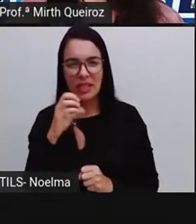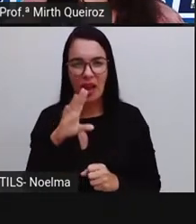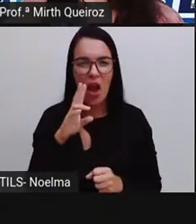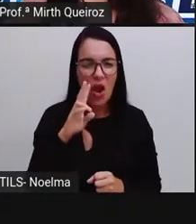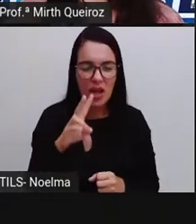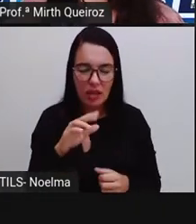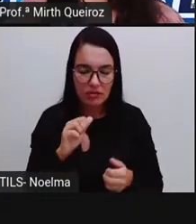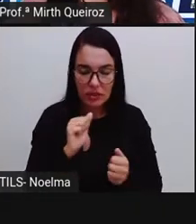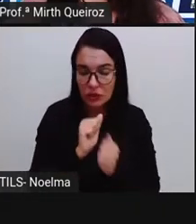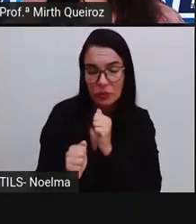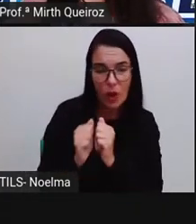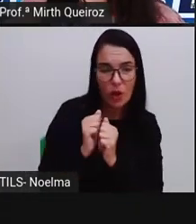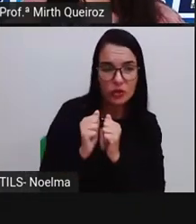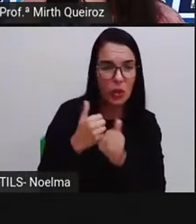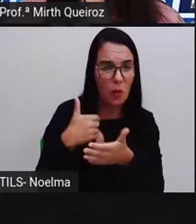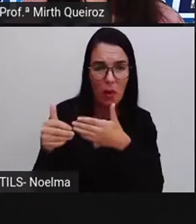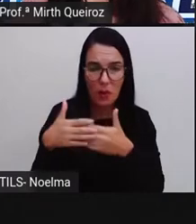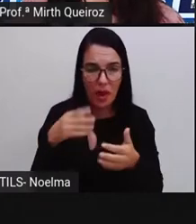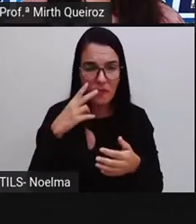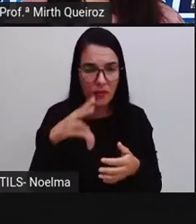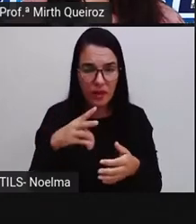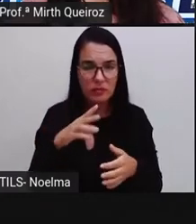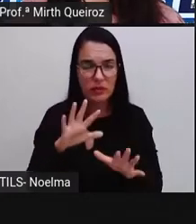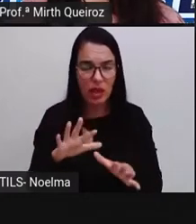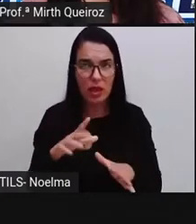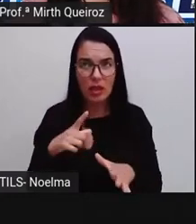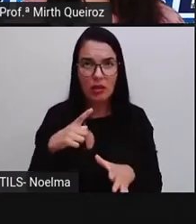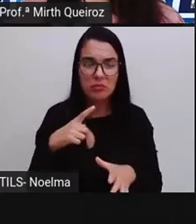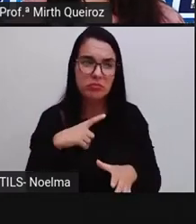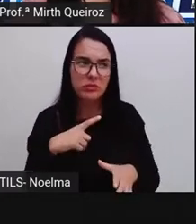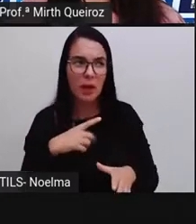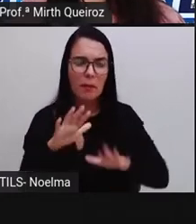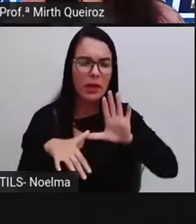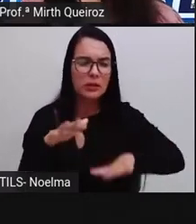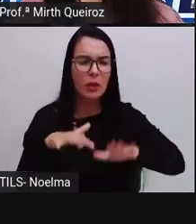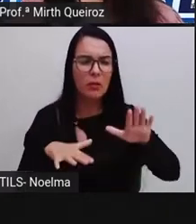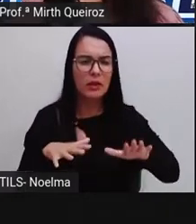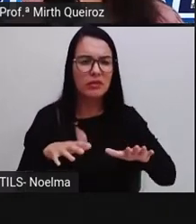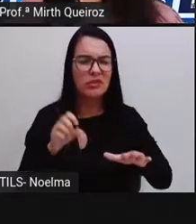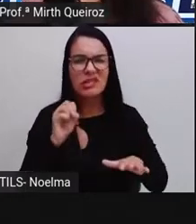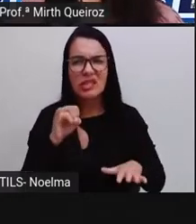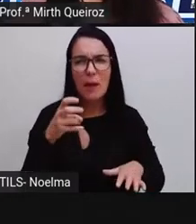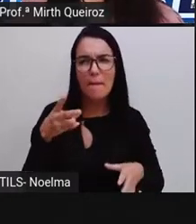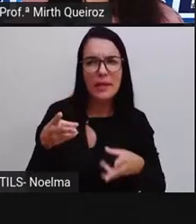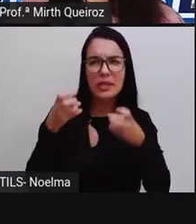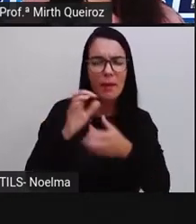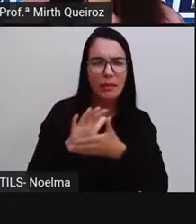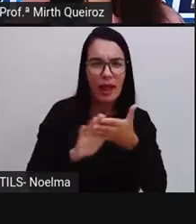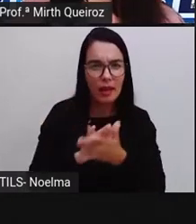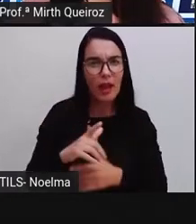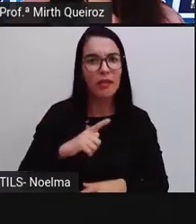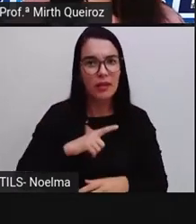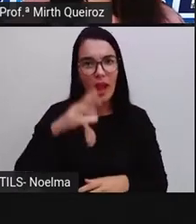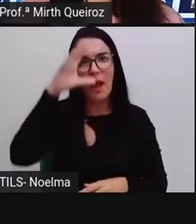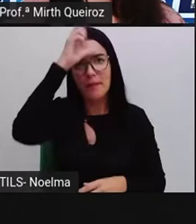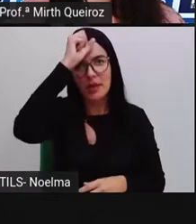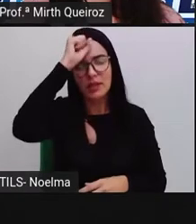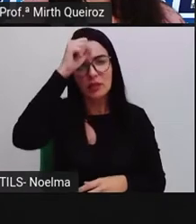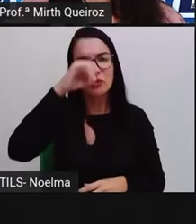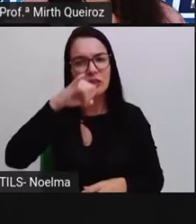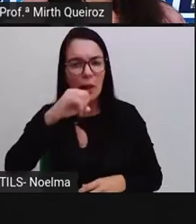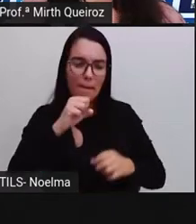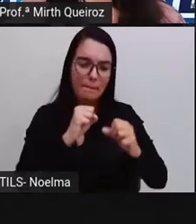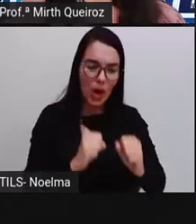outro esporte, a gente, de certa forma, mesmo sem perceber, a gente está aprendendo de probabilidade.